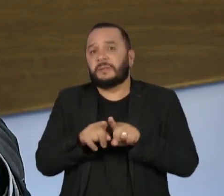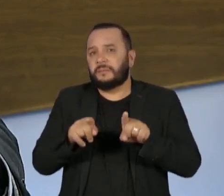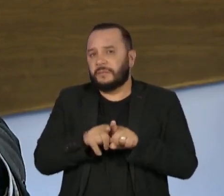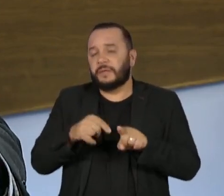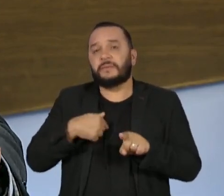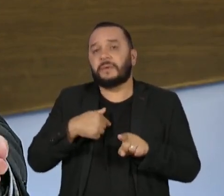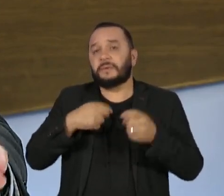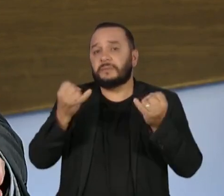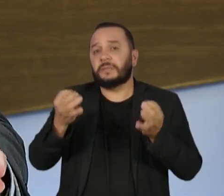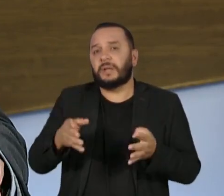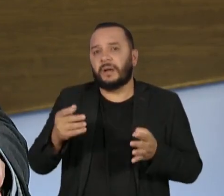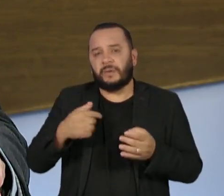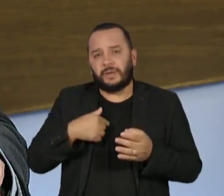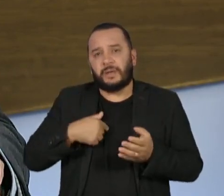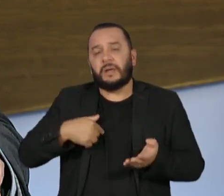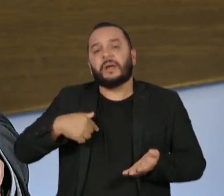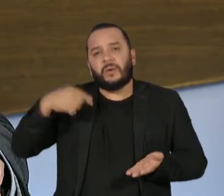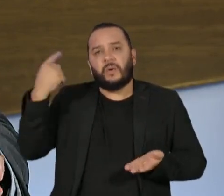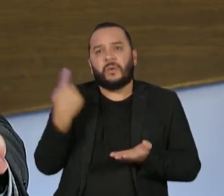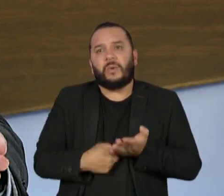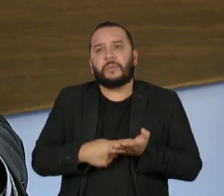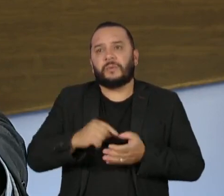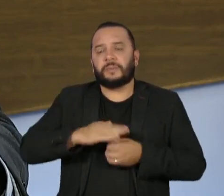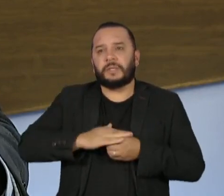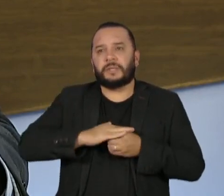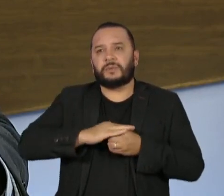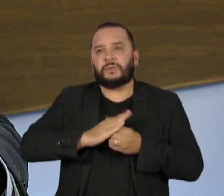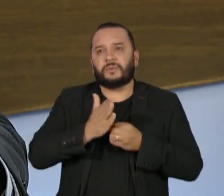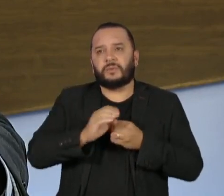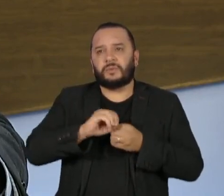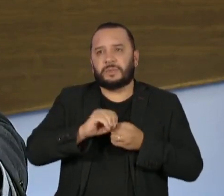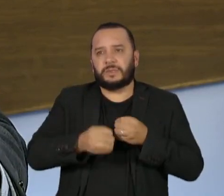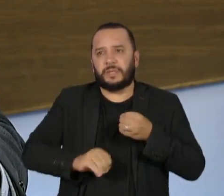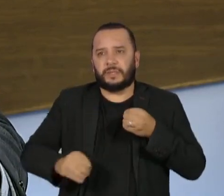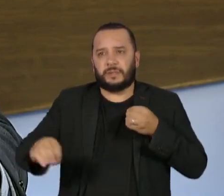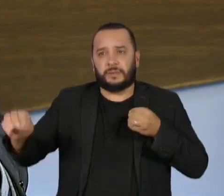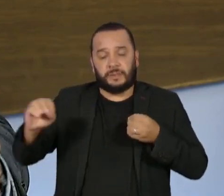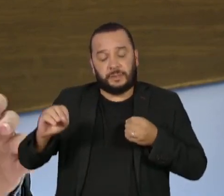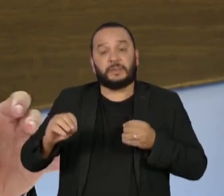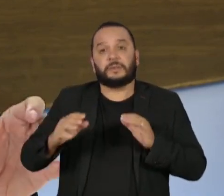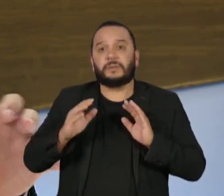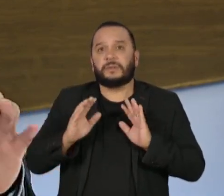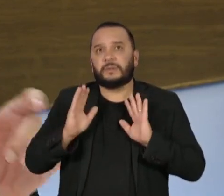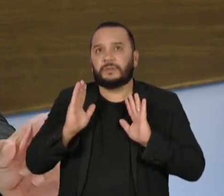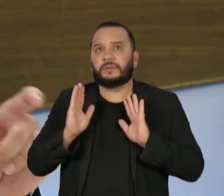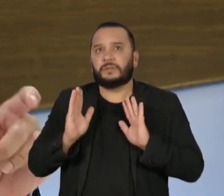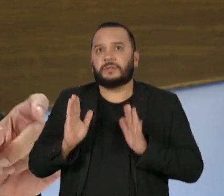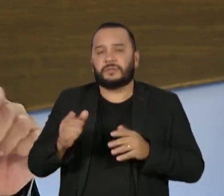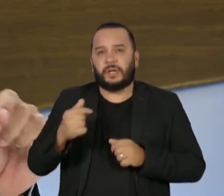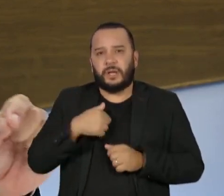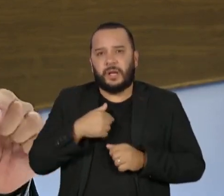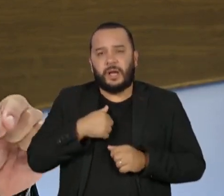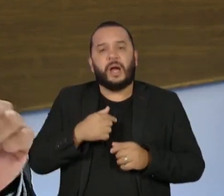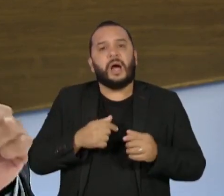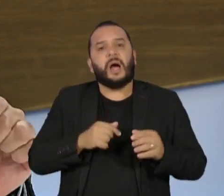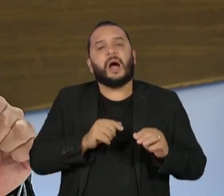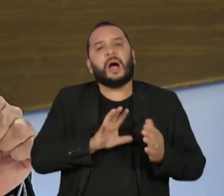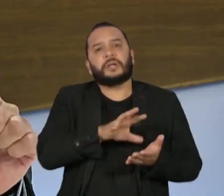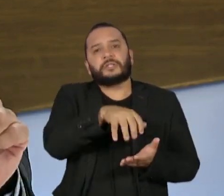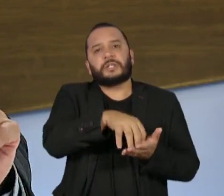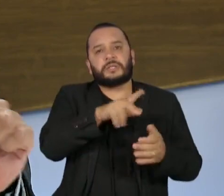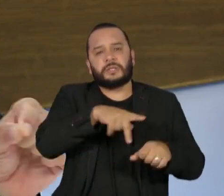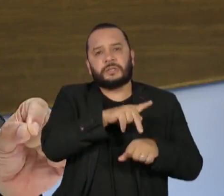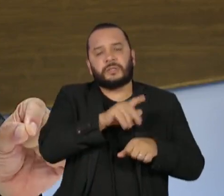saneamento. Hoje saiu uma medida que retirou da Agência Nacional de Águas competências para fiscalizar